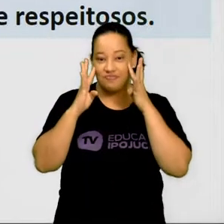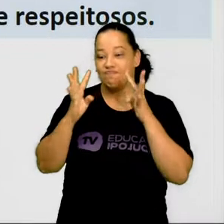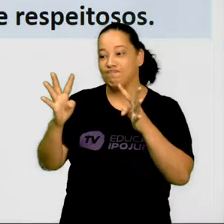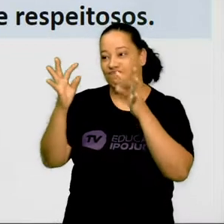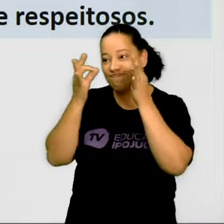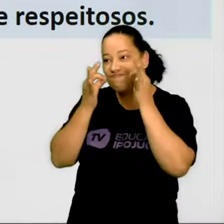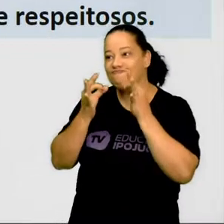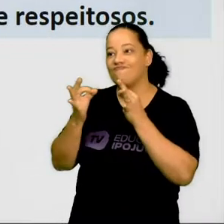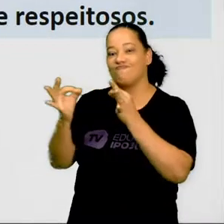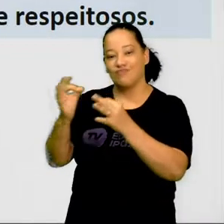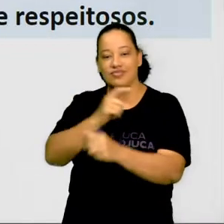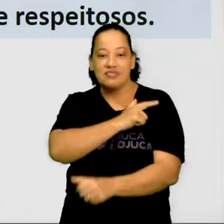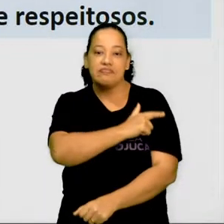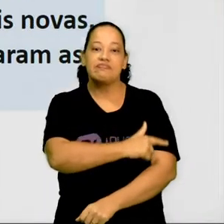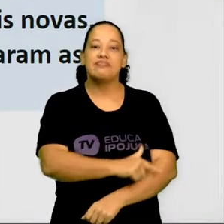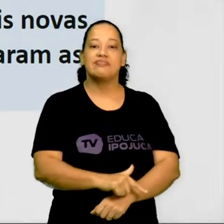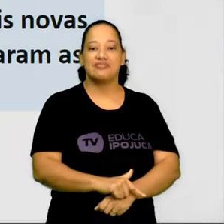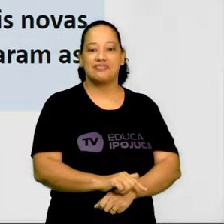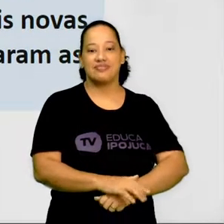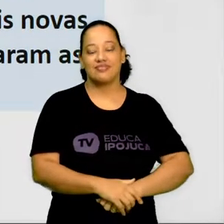e respeitosos.